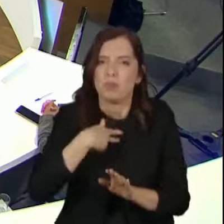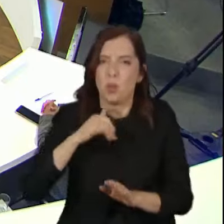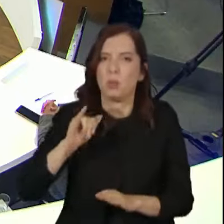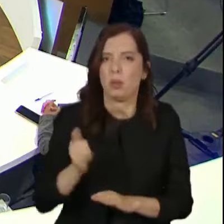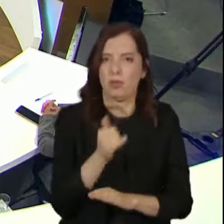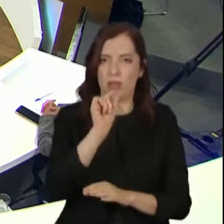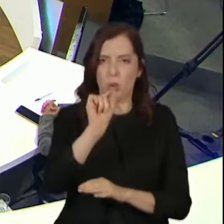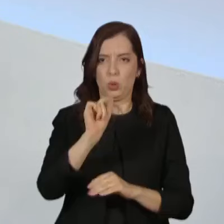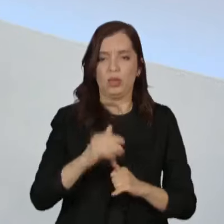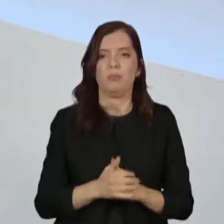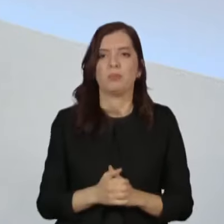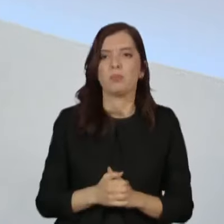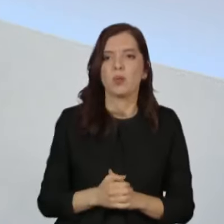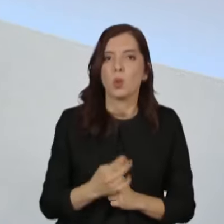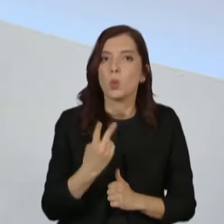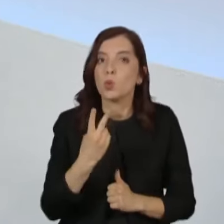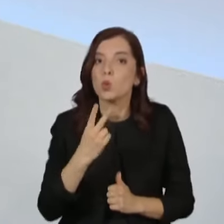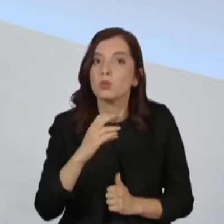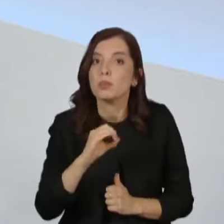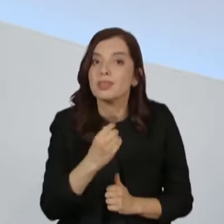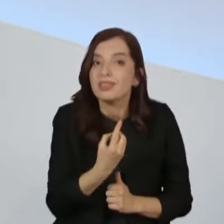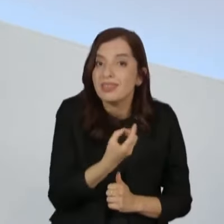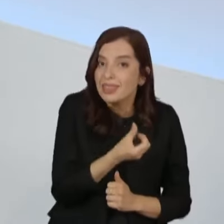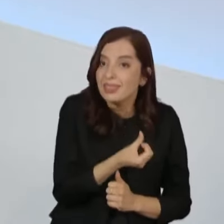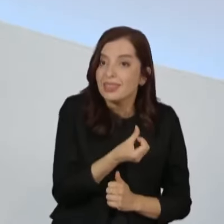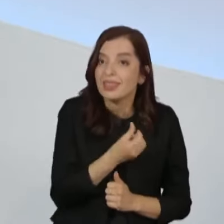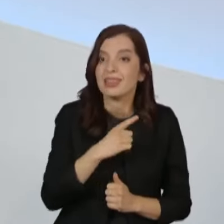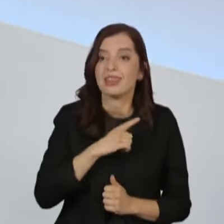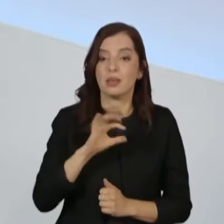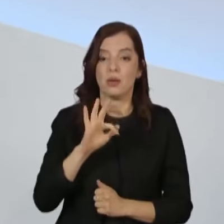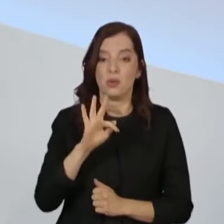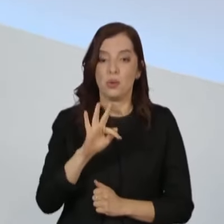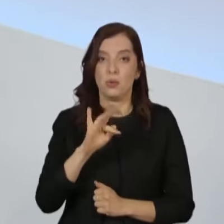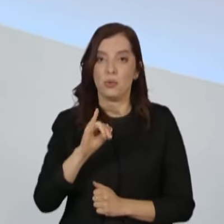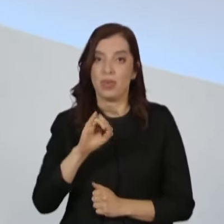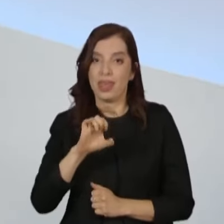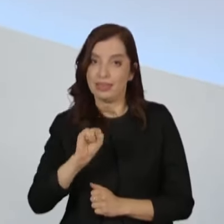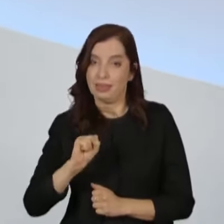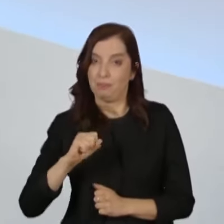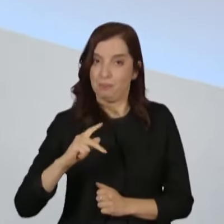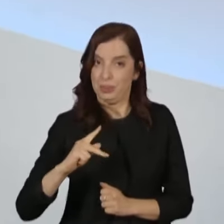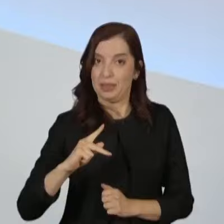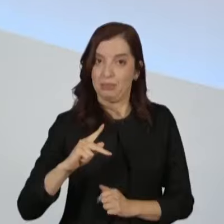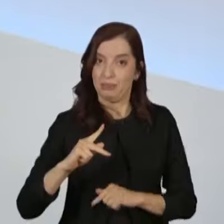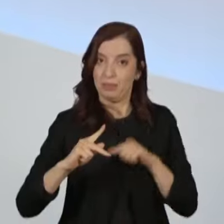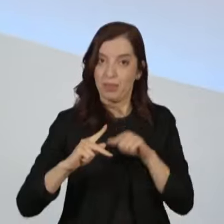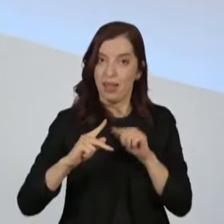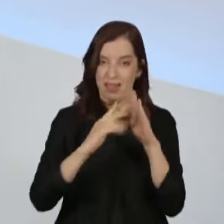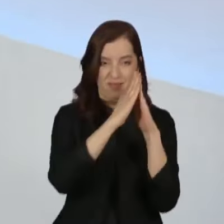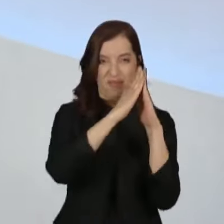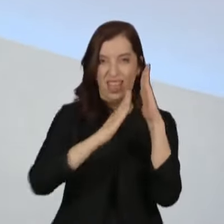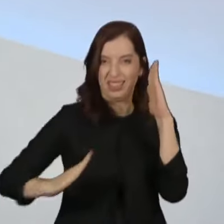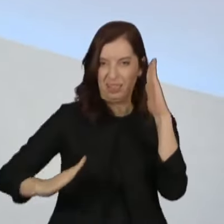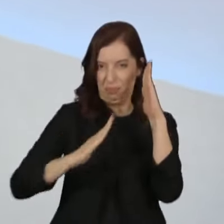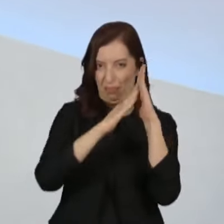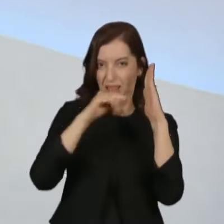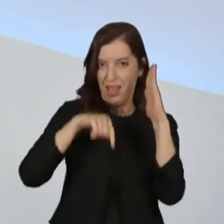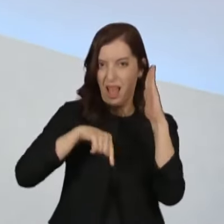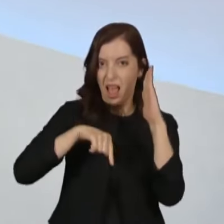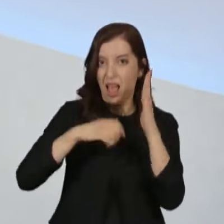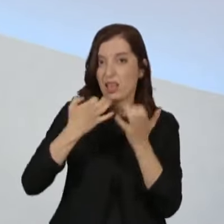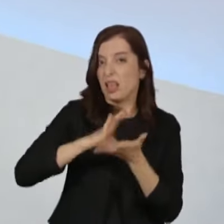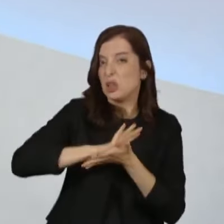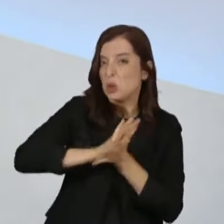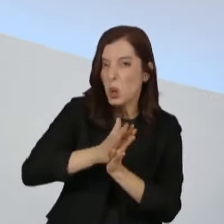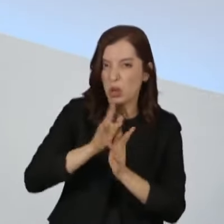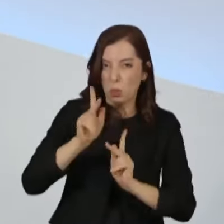Em 2016, no episódio da Fiesp, o senhor declarou, a Fiesp defende a destruição do povo brasileiro. Sendo prefeito, como é o vai